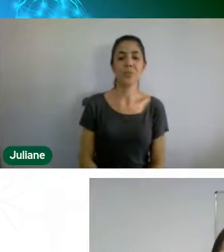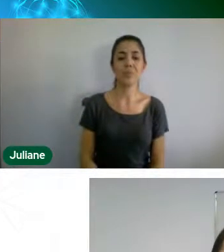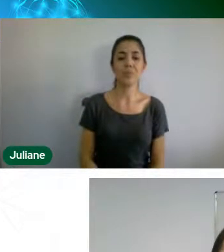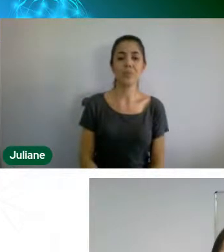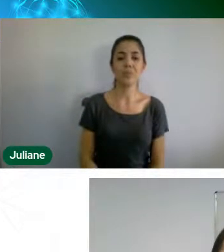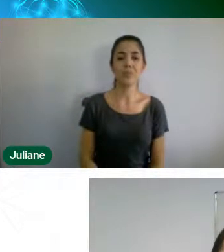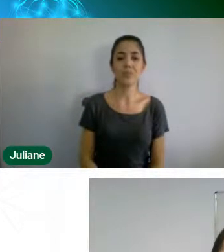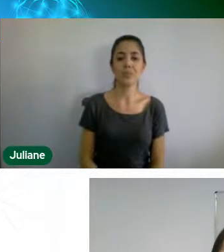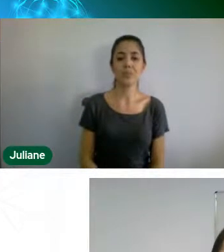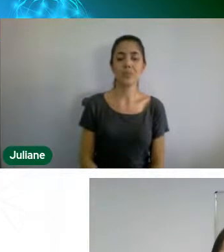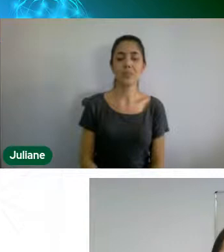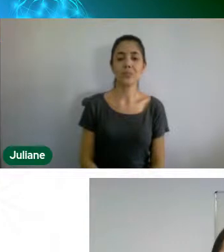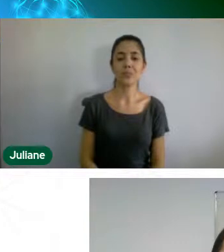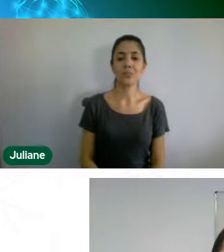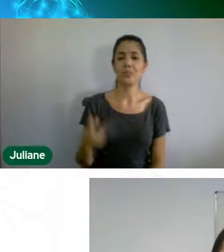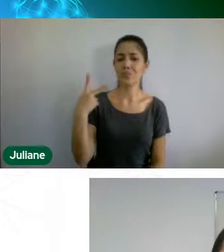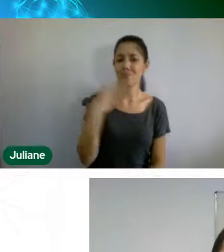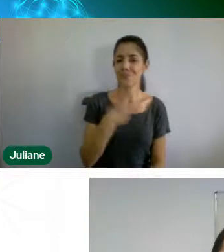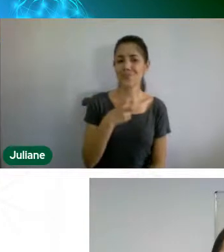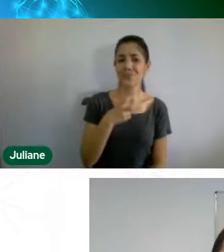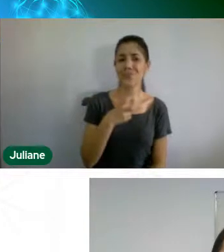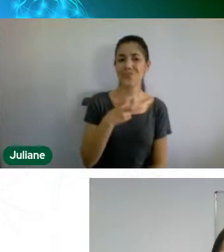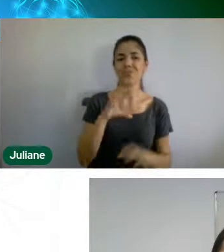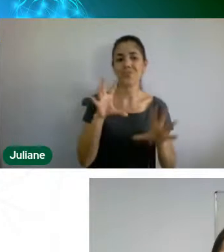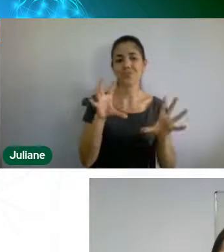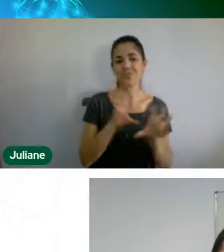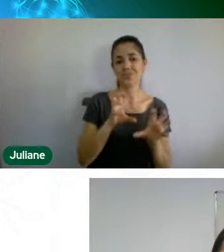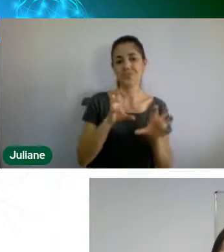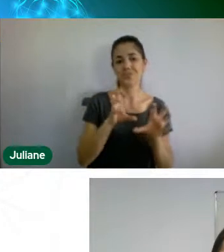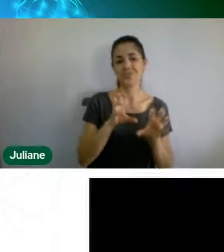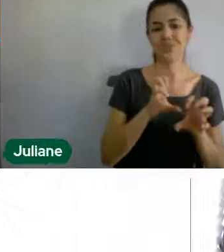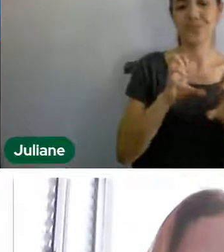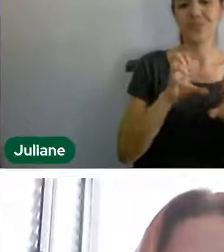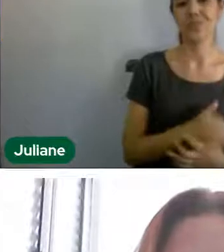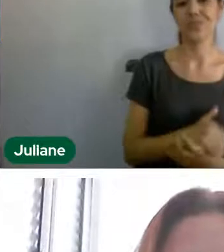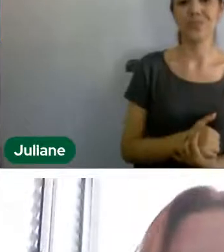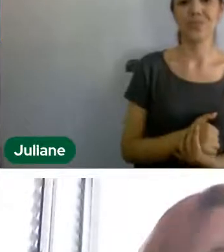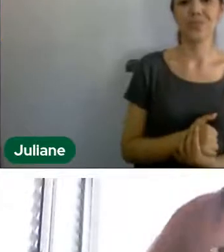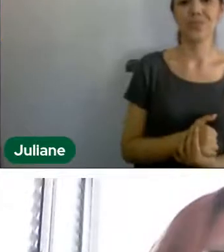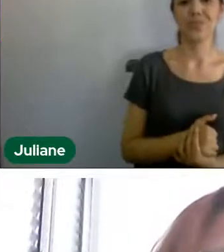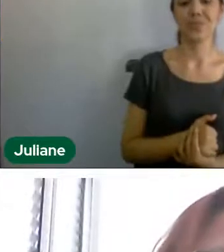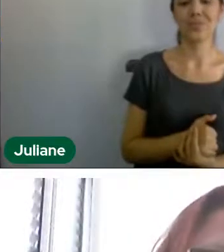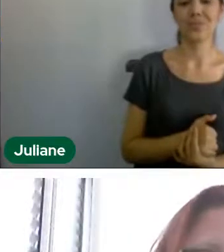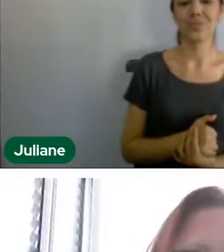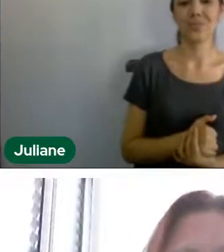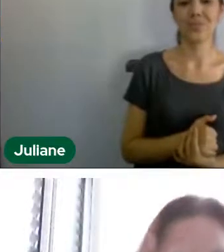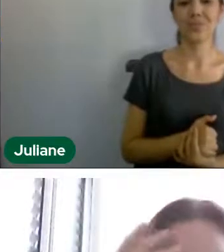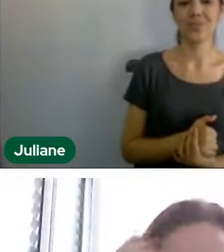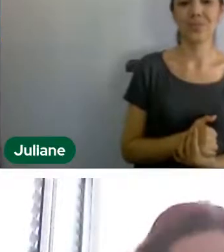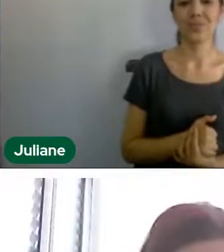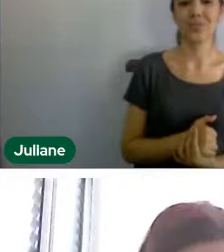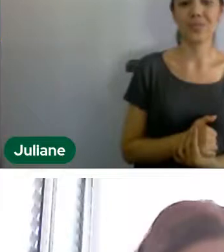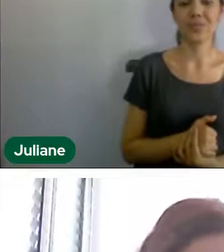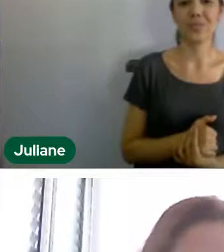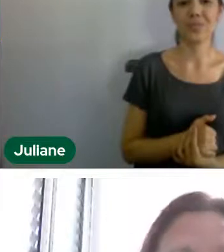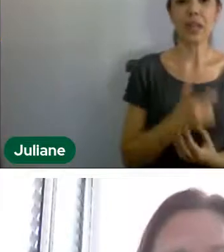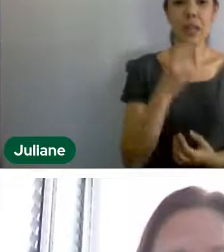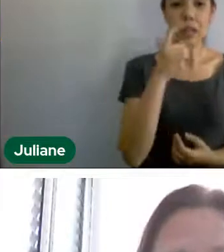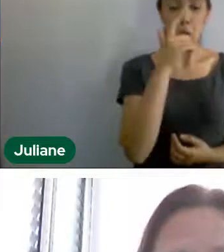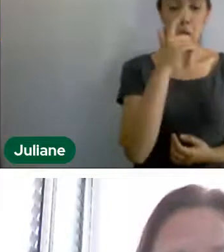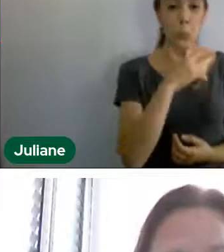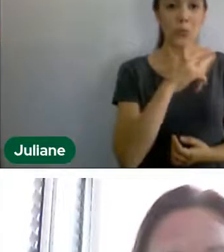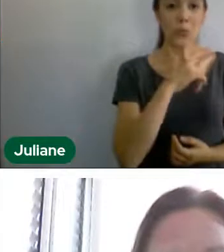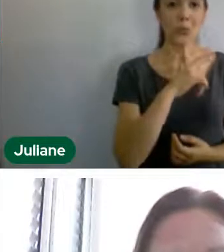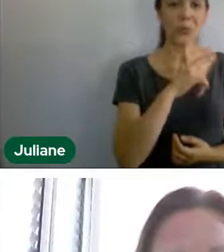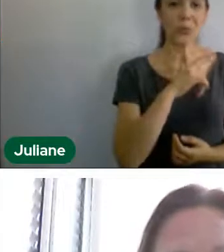Cortou de novo. Eu acho que a Dani até para... Jussara, até para ajudar